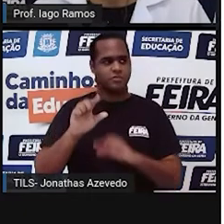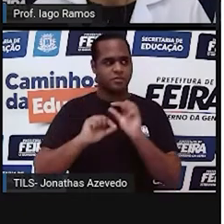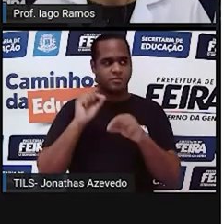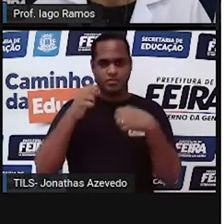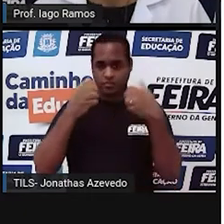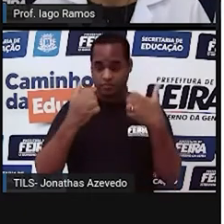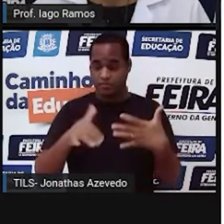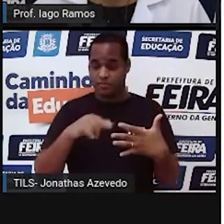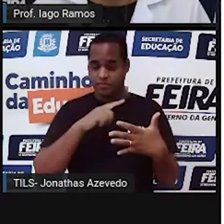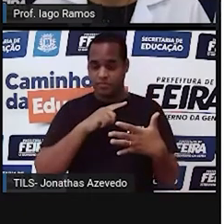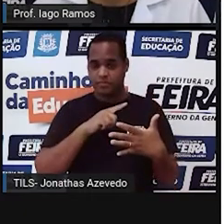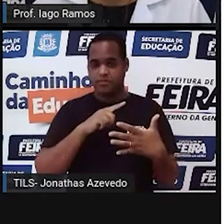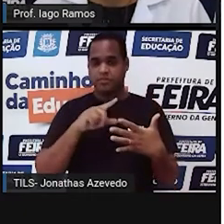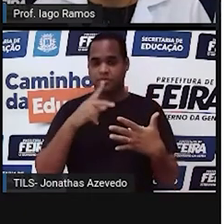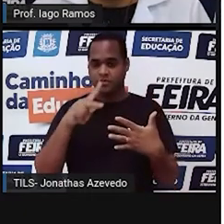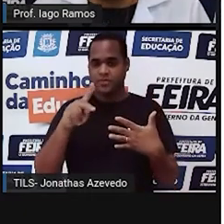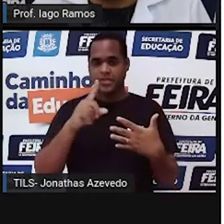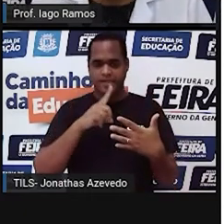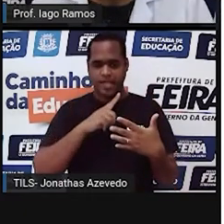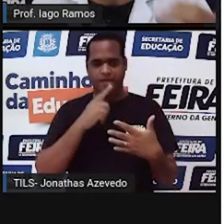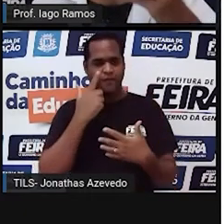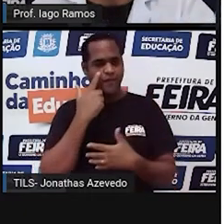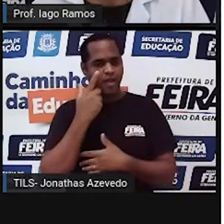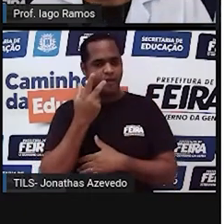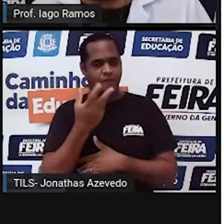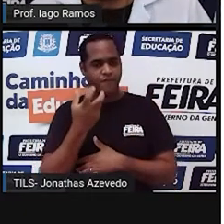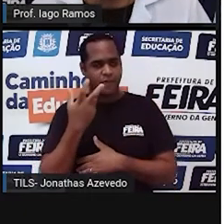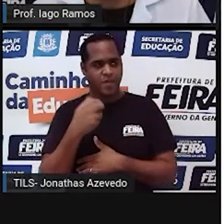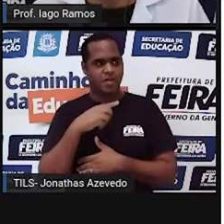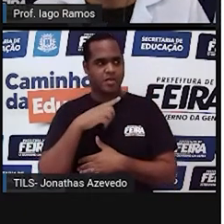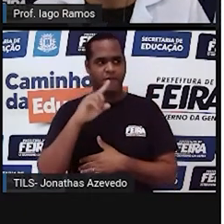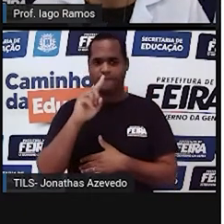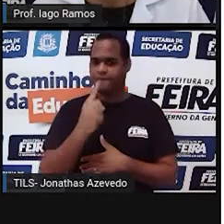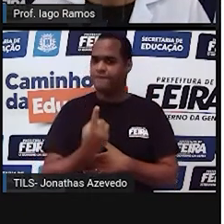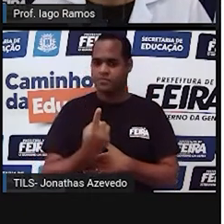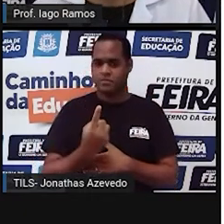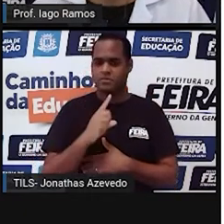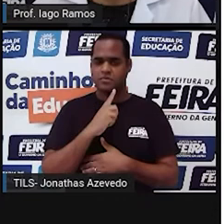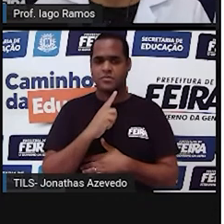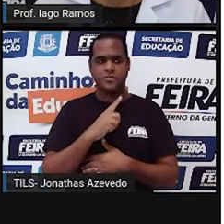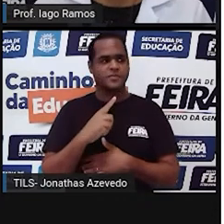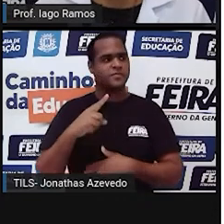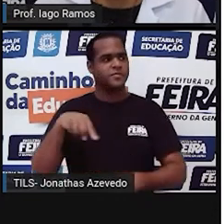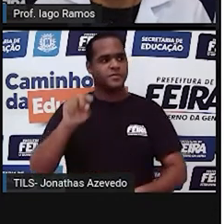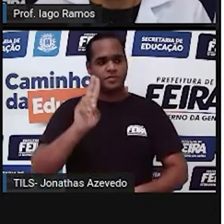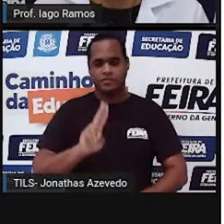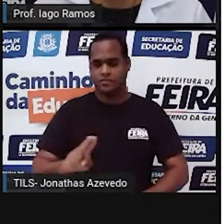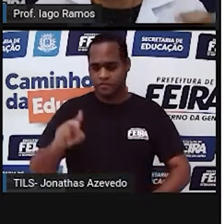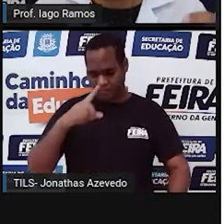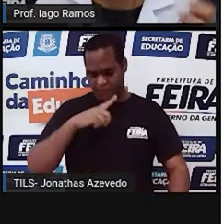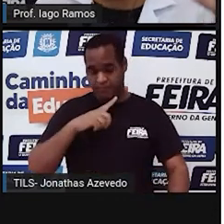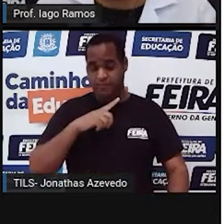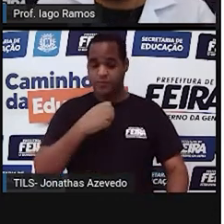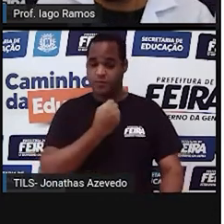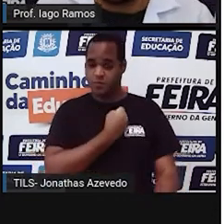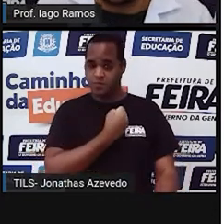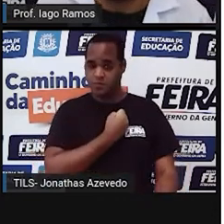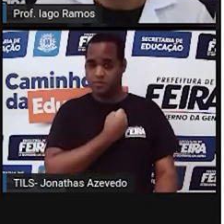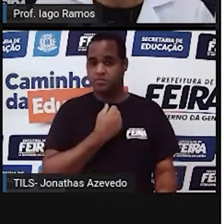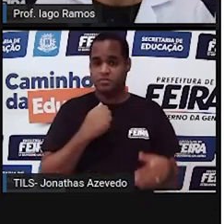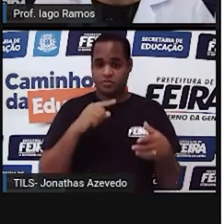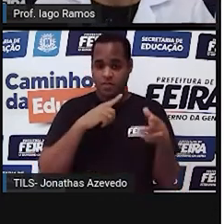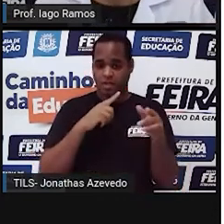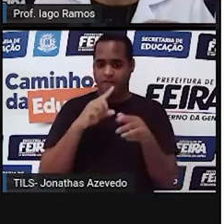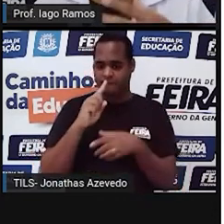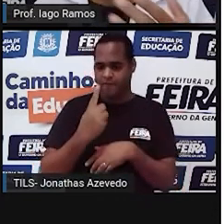são aqueles que a gente vê e tem vírgula. E a gente usa esses números que tem vírgula,